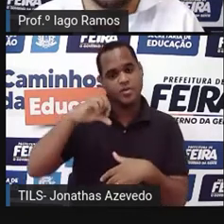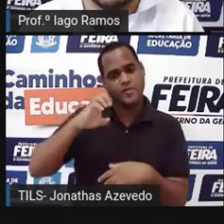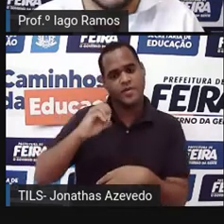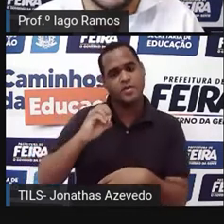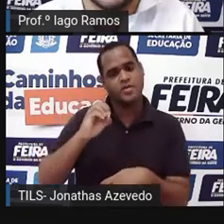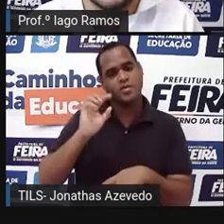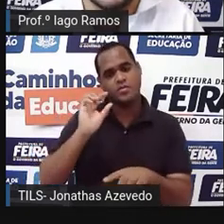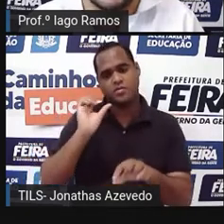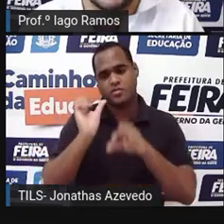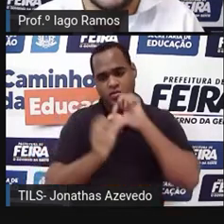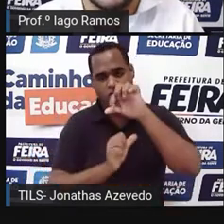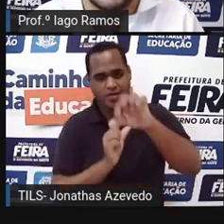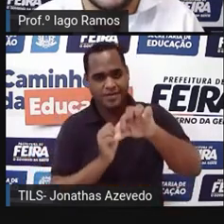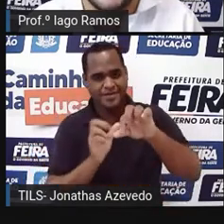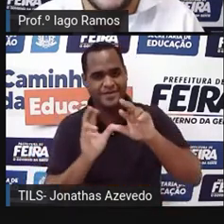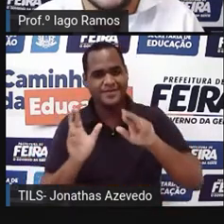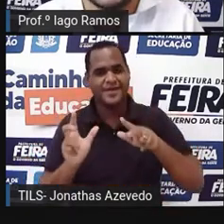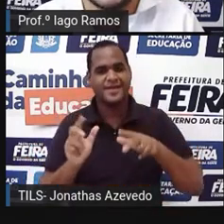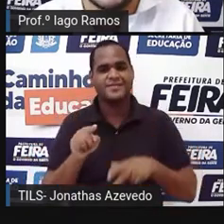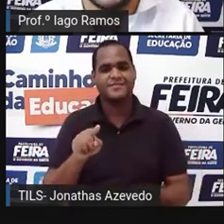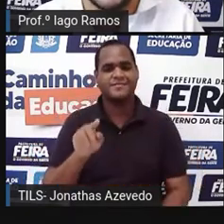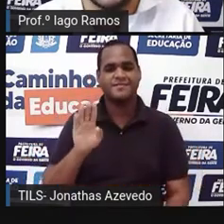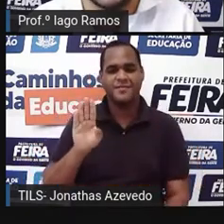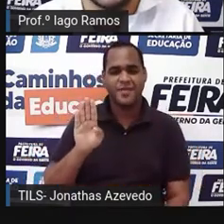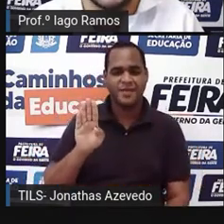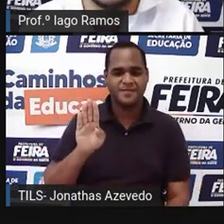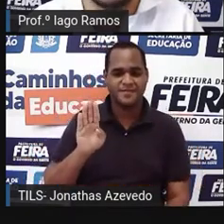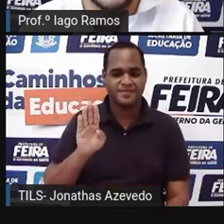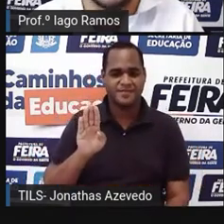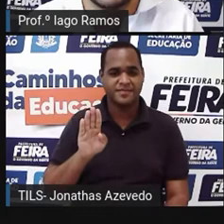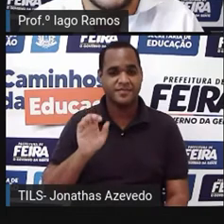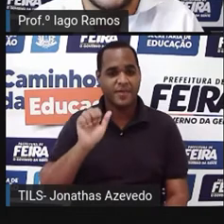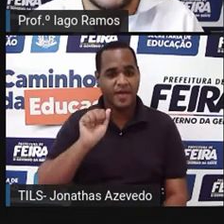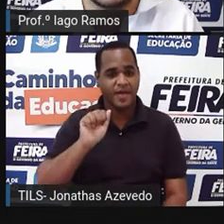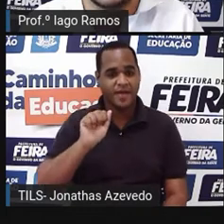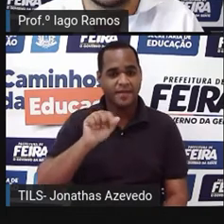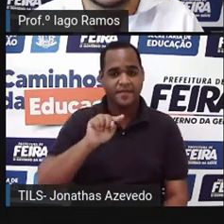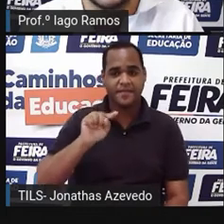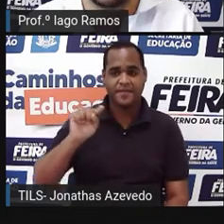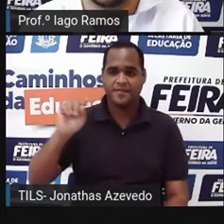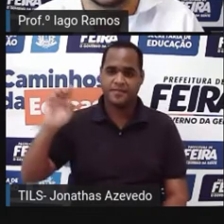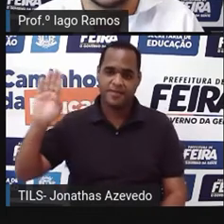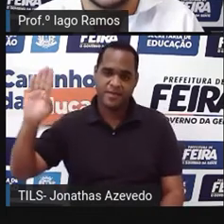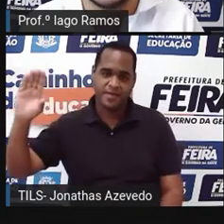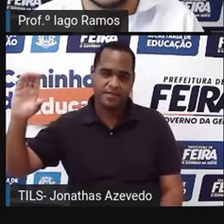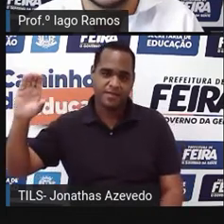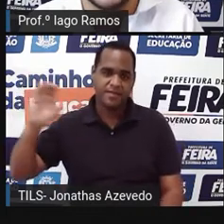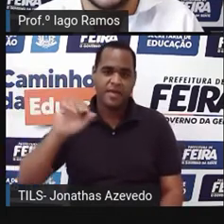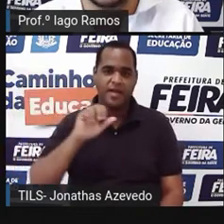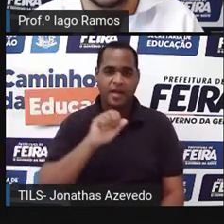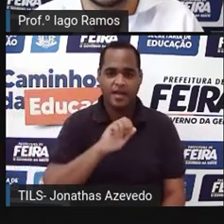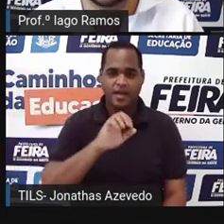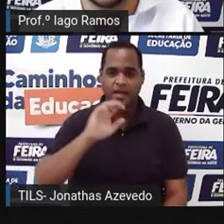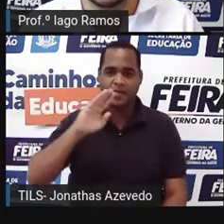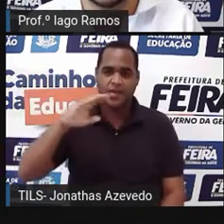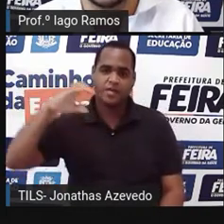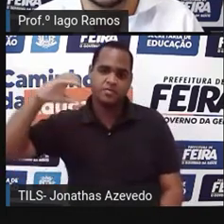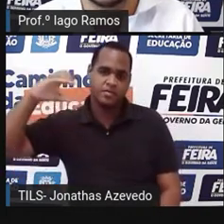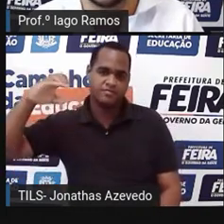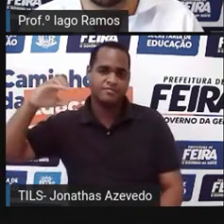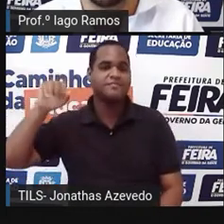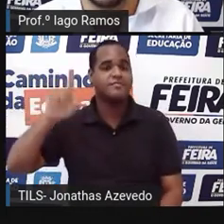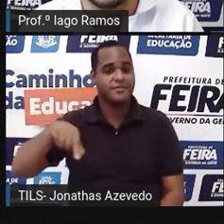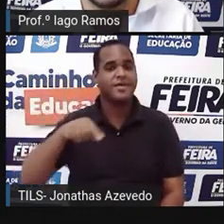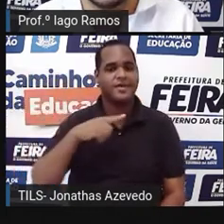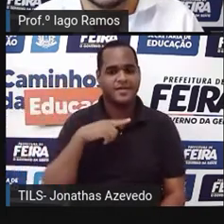lado oposto, ó, é esse lado aqui, ó, que vai do A até o C, que a gente tá identificando a